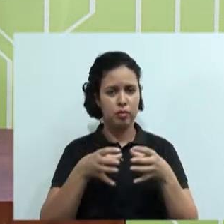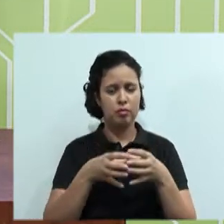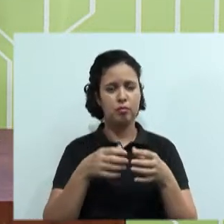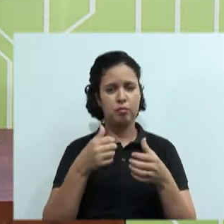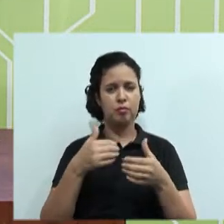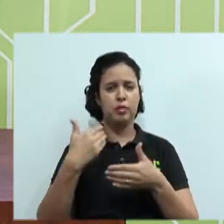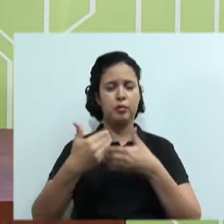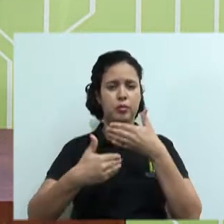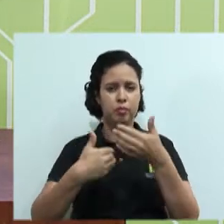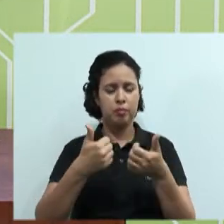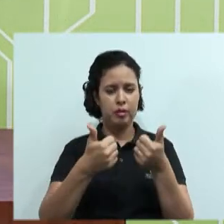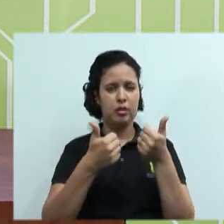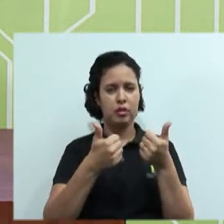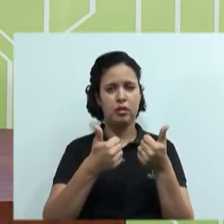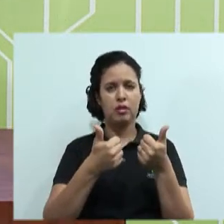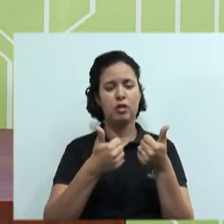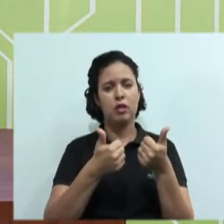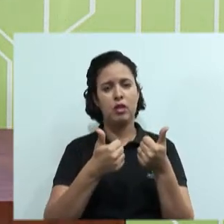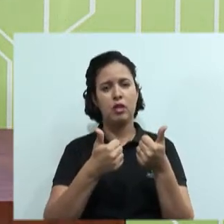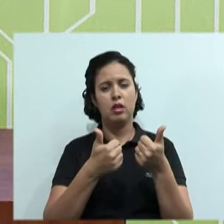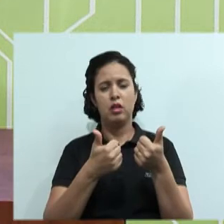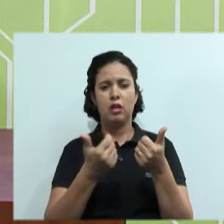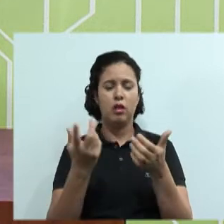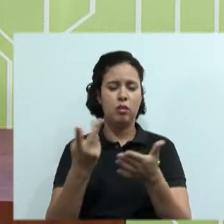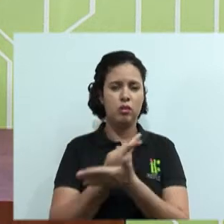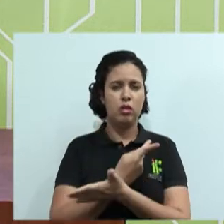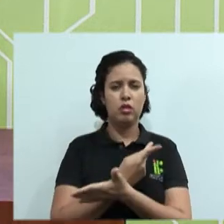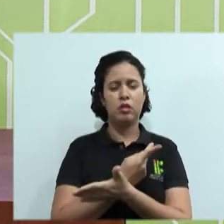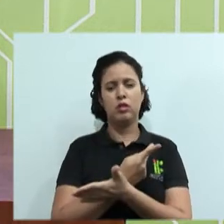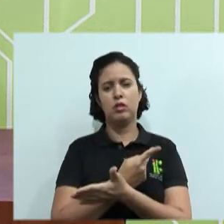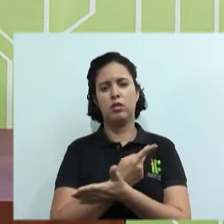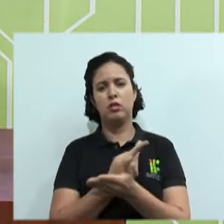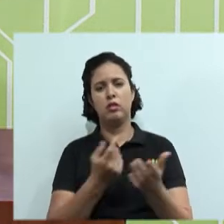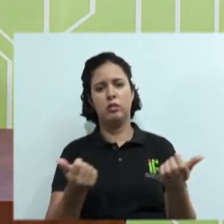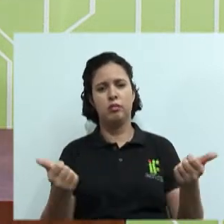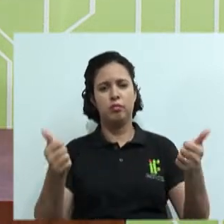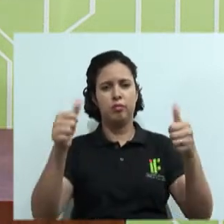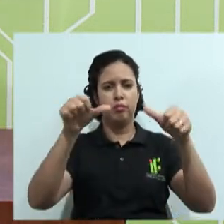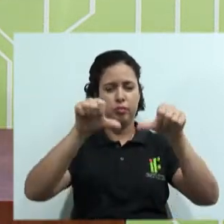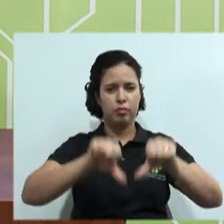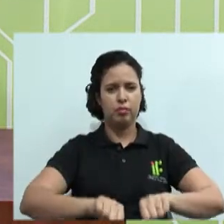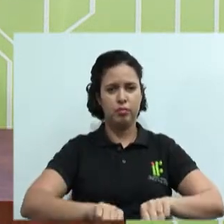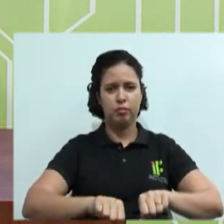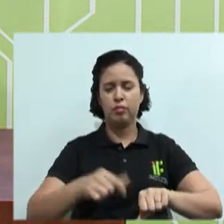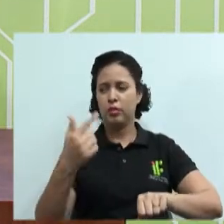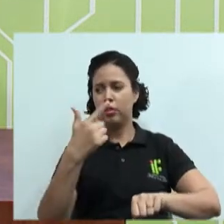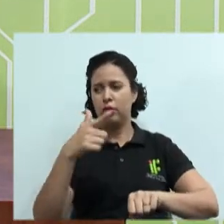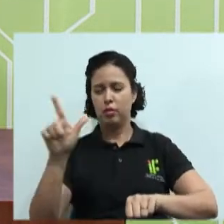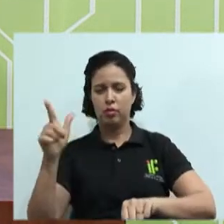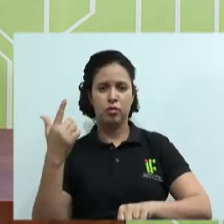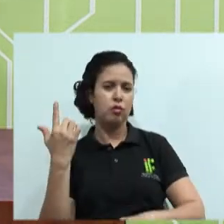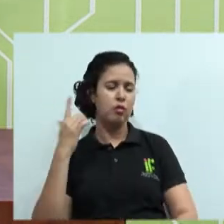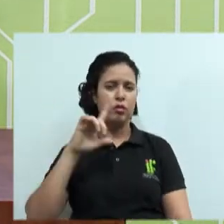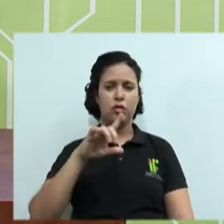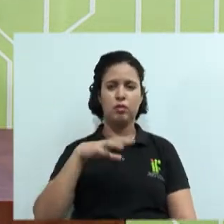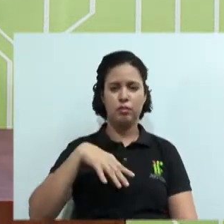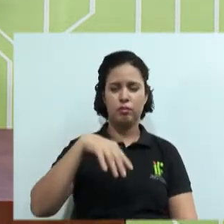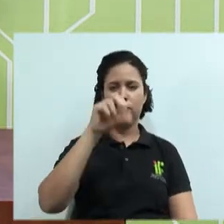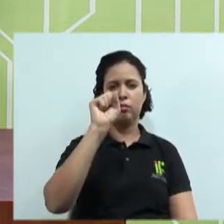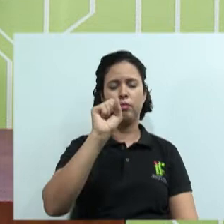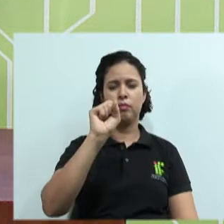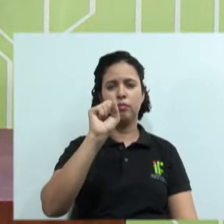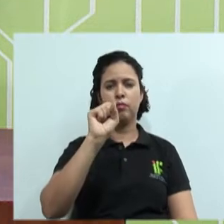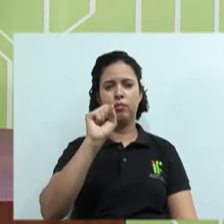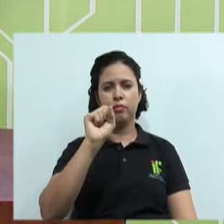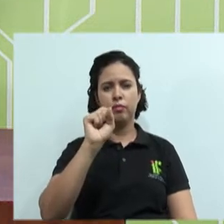bem, está indo bem. Chega uma hora que o rendimento dela cai ali dentro do campo, dentro da quadra. E a outra equipe vem com tudo. Vem com tudo, começa a passar no